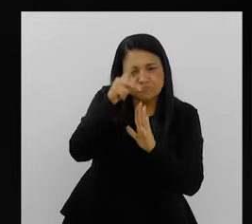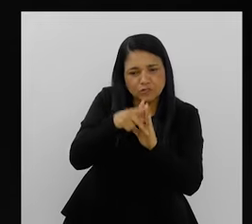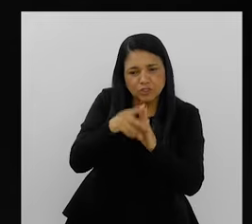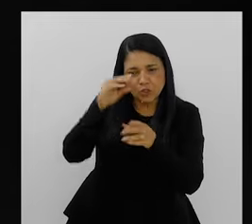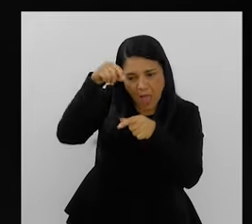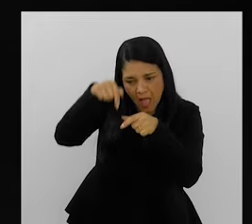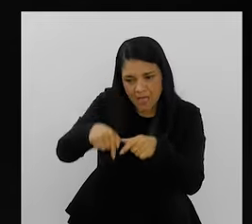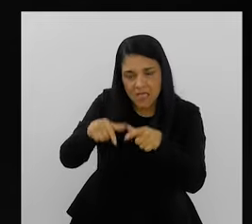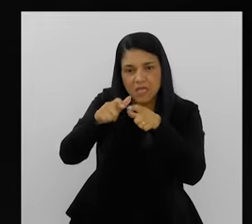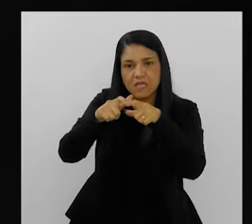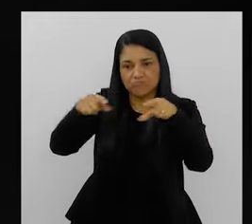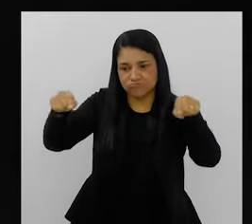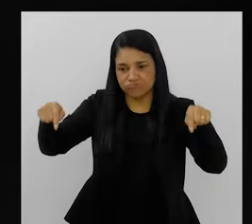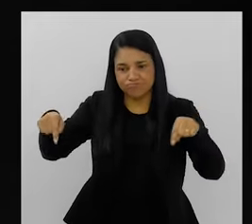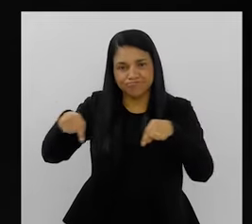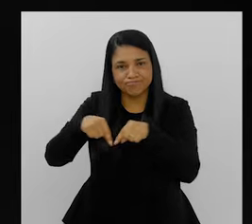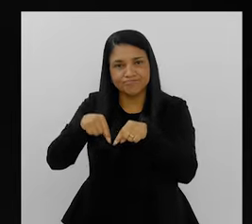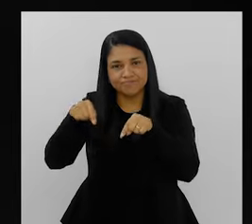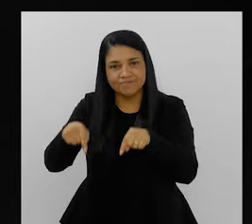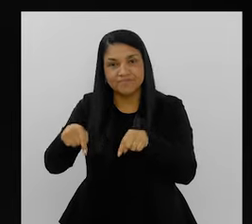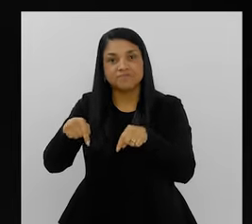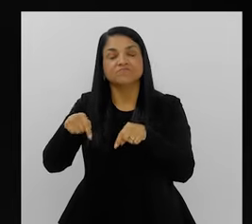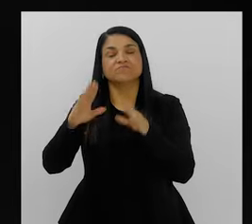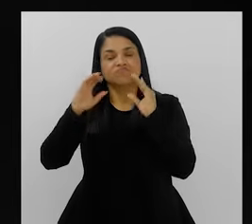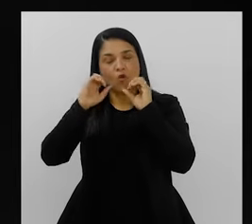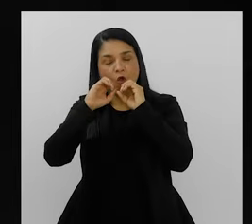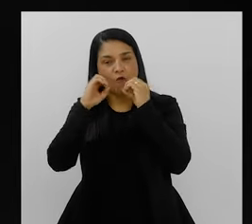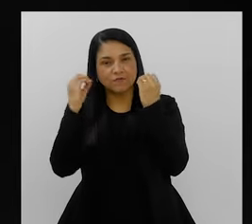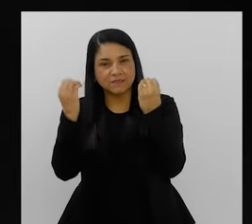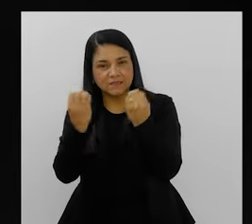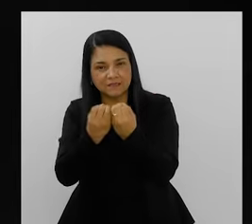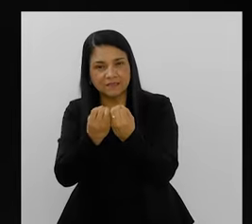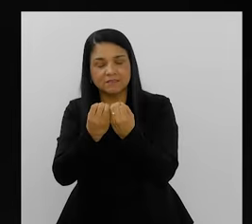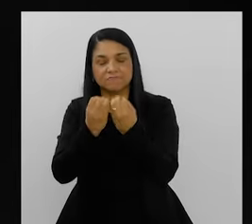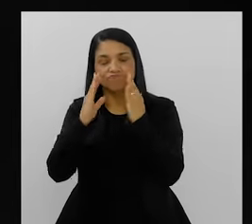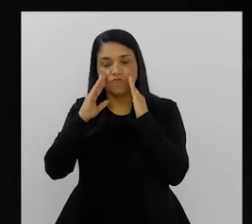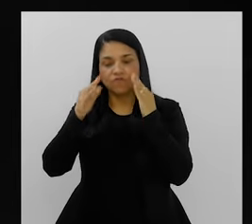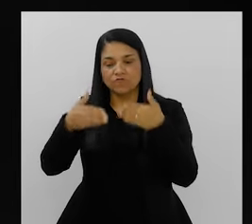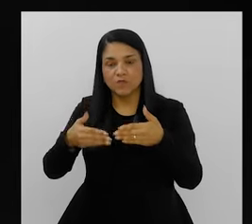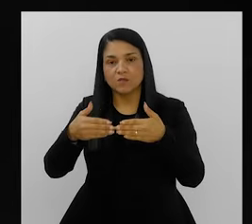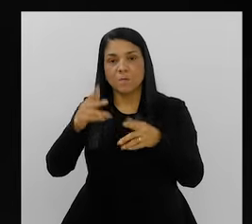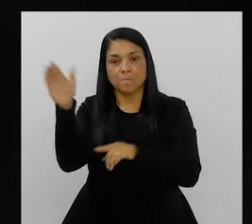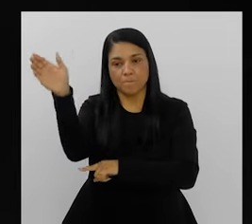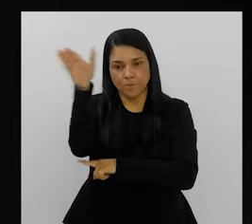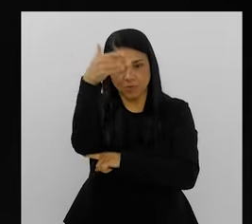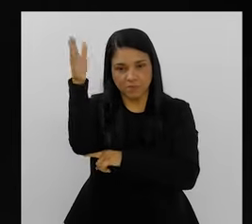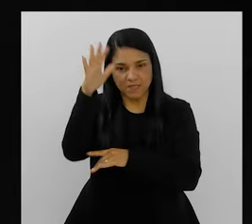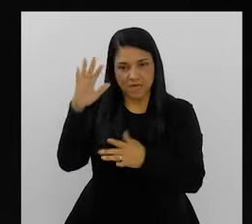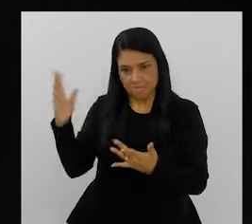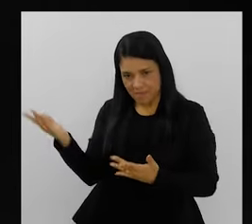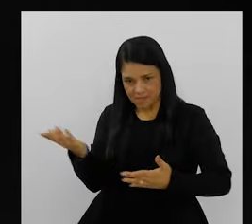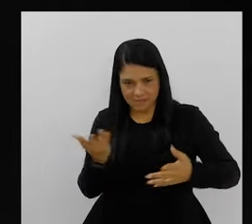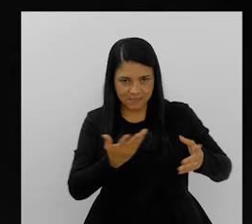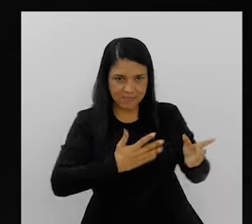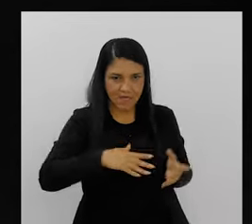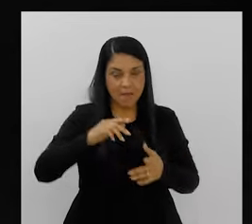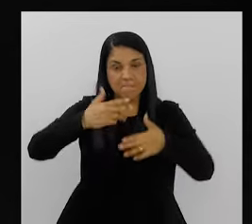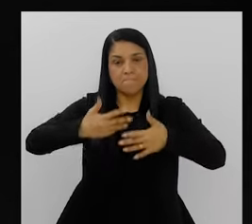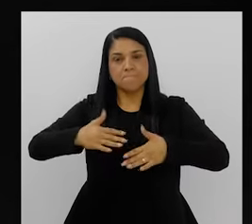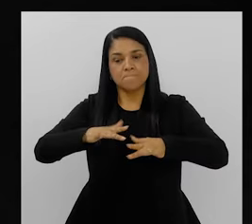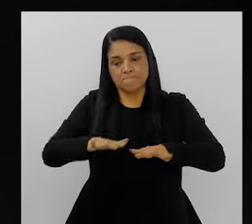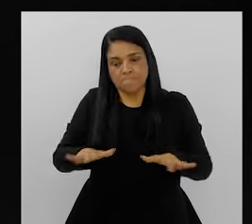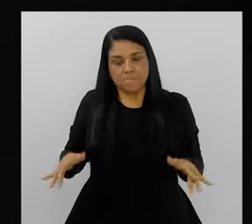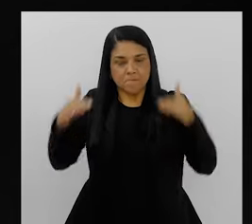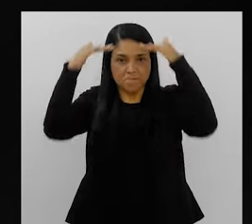E aí, eu criei esse projeto com oficinas voltadas para a minha sala e porta-bandeira, samba no pé e percussão e balé. Quando eu